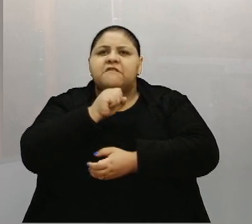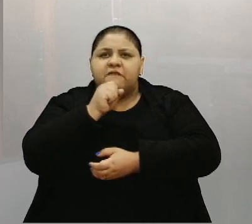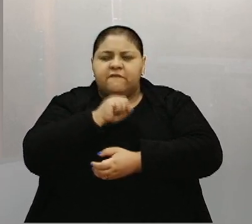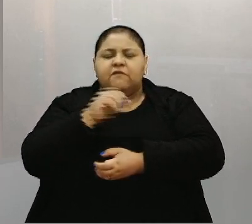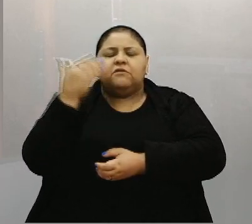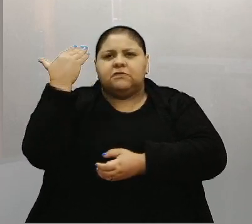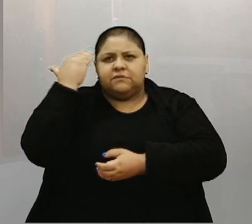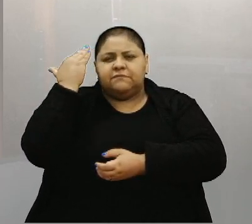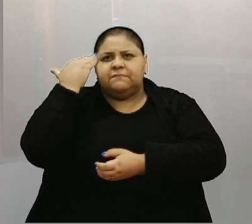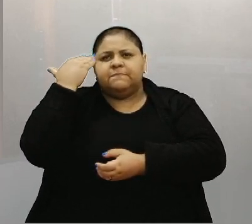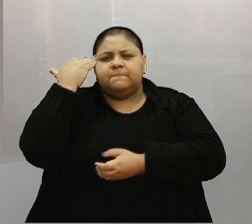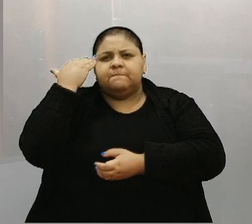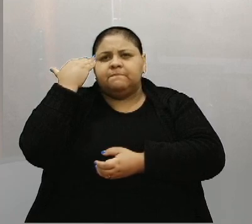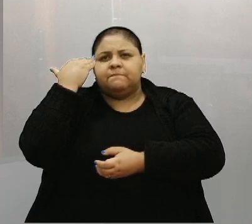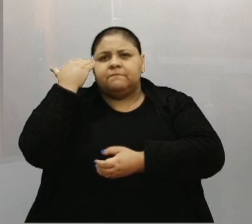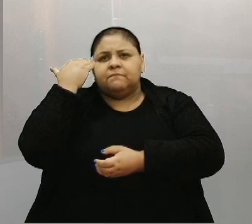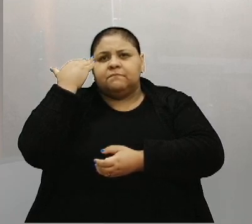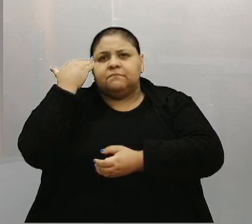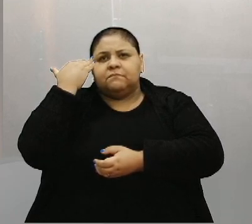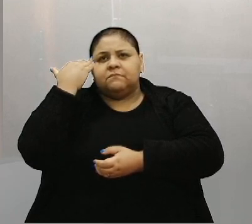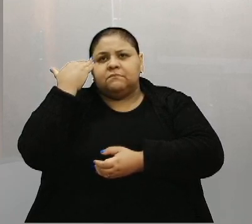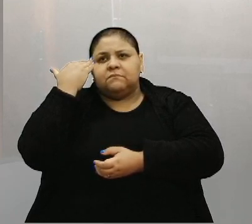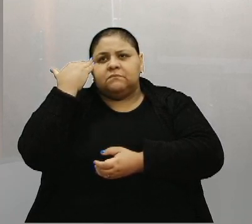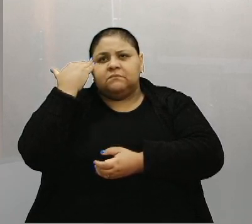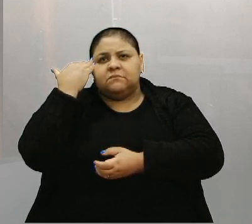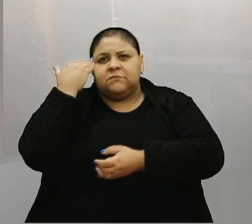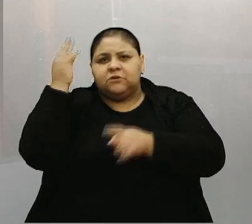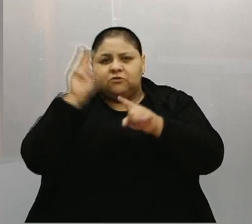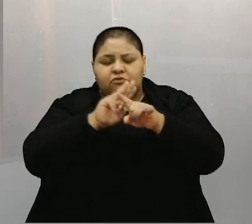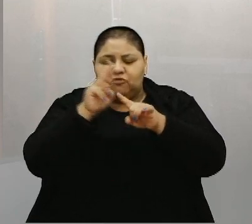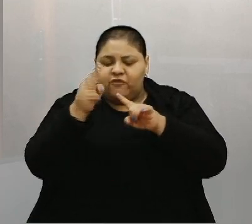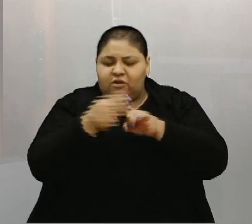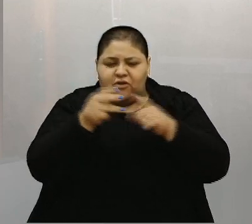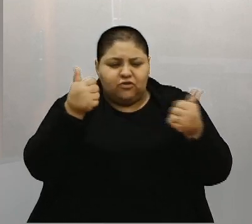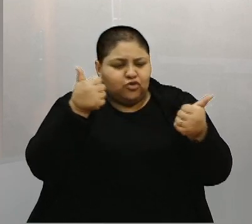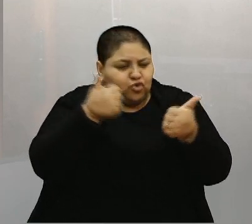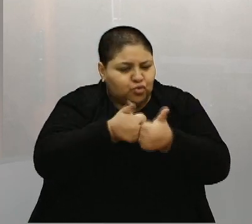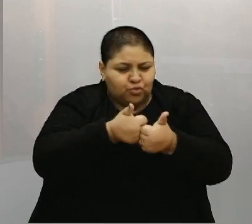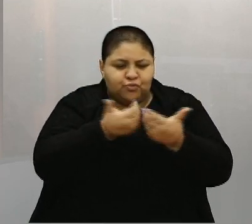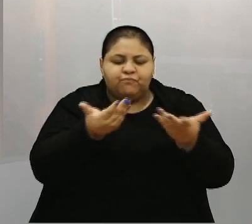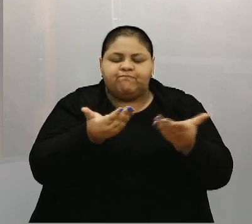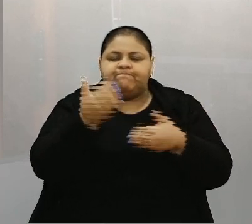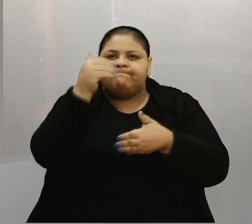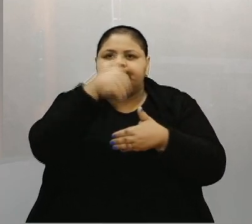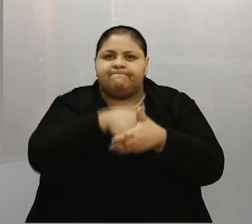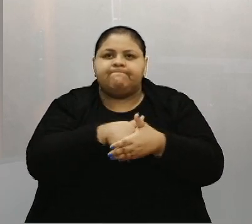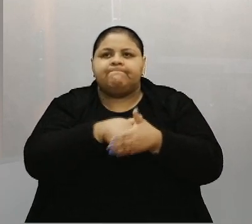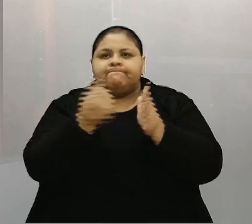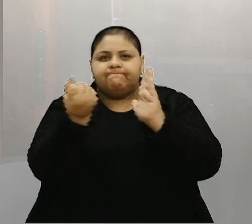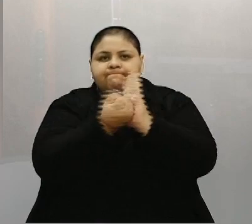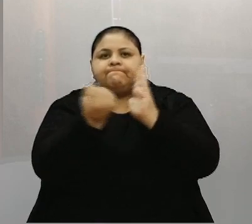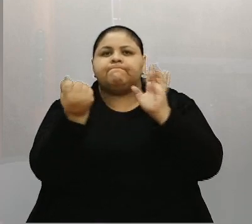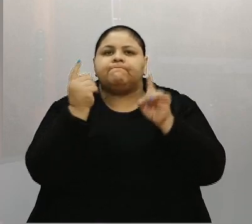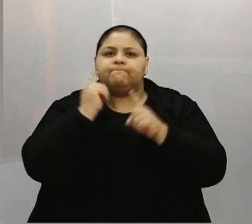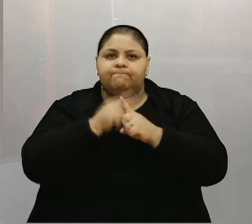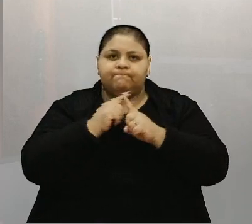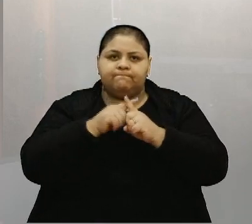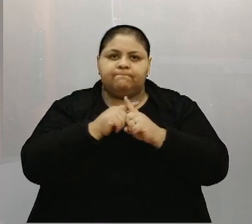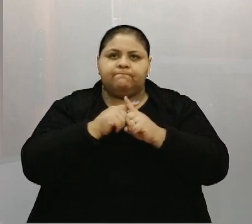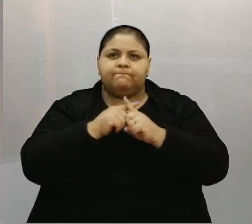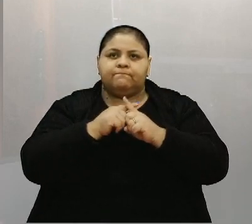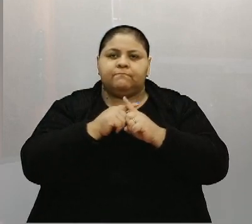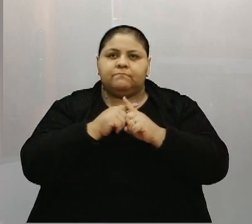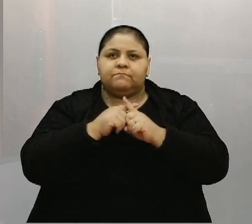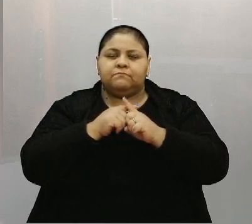na cabeceira do caixão todo o tempo, né? Então, esse voto de registrar porque o